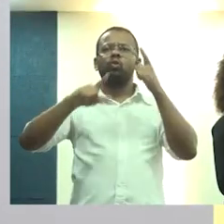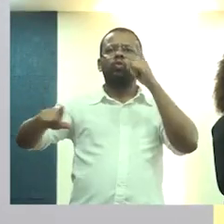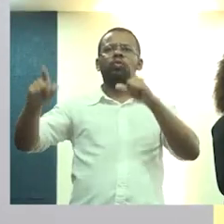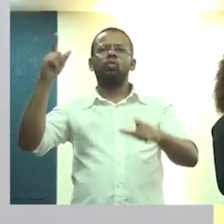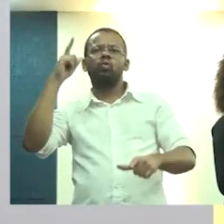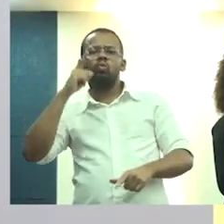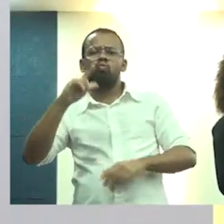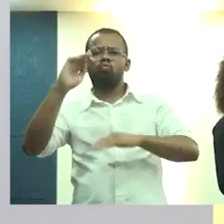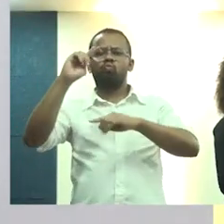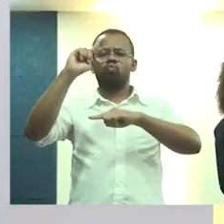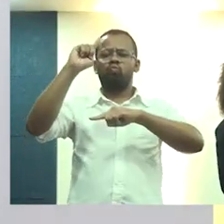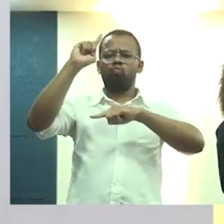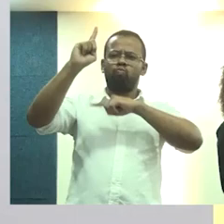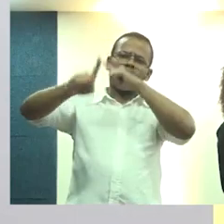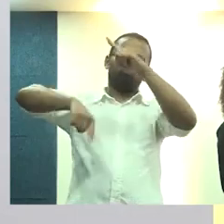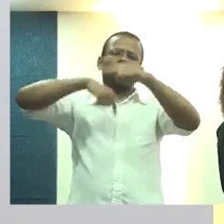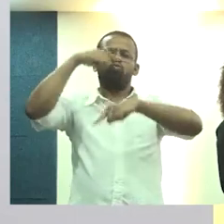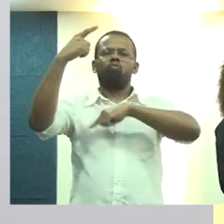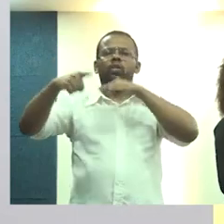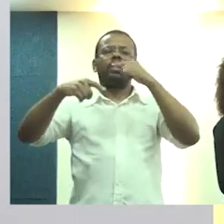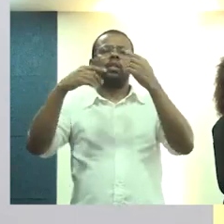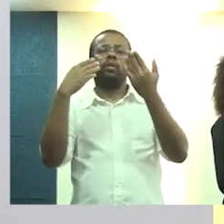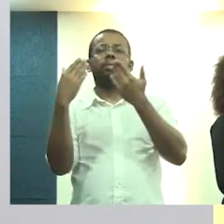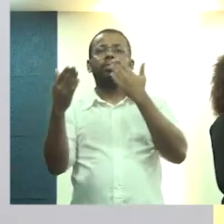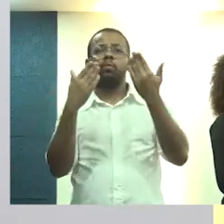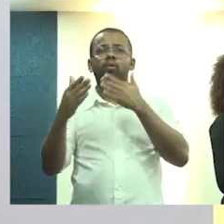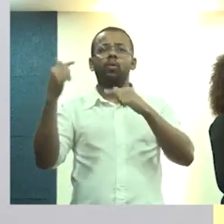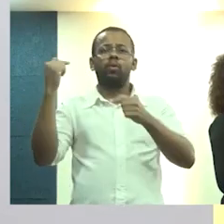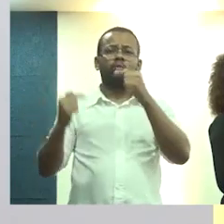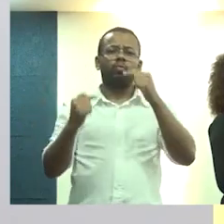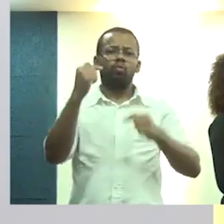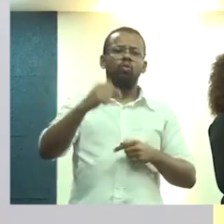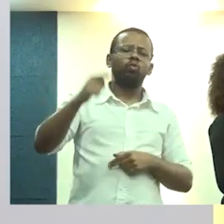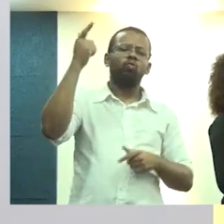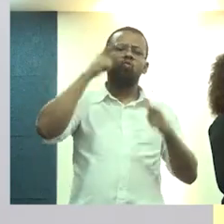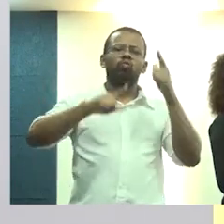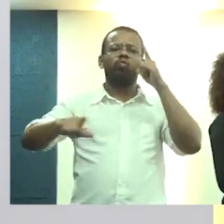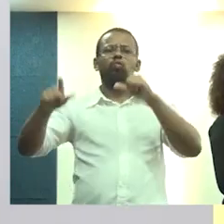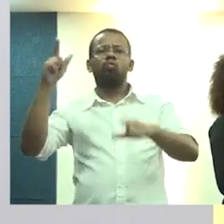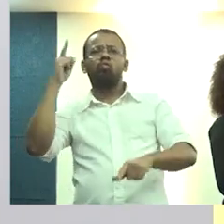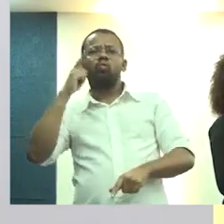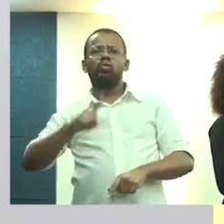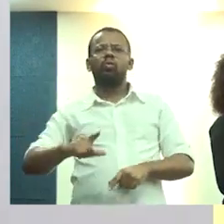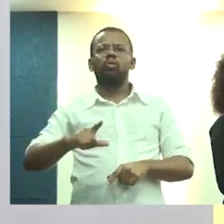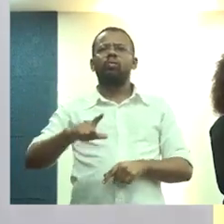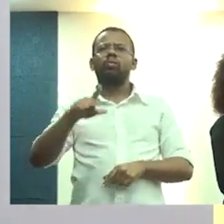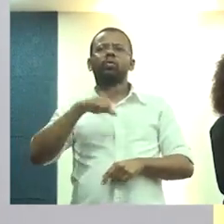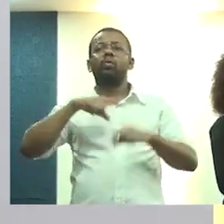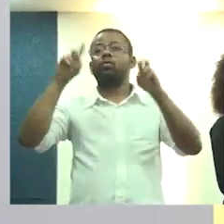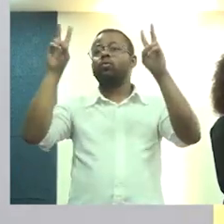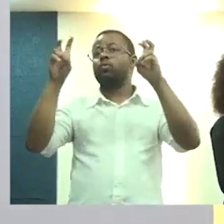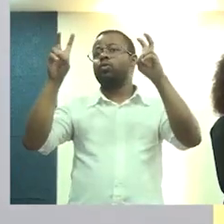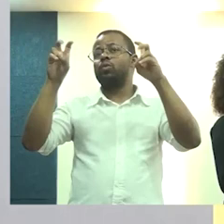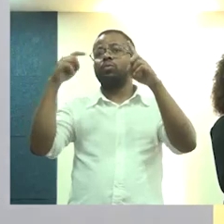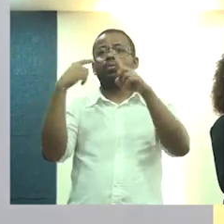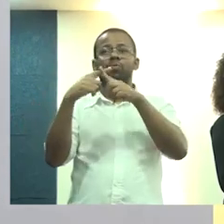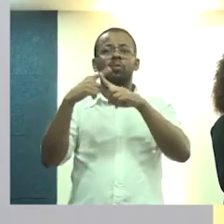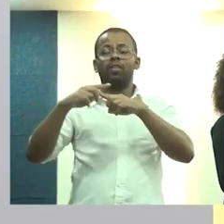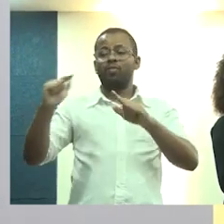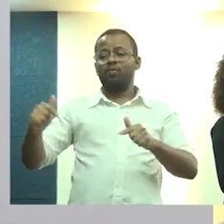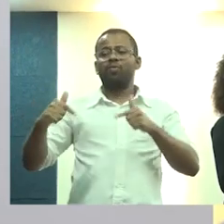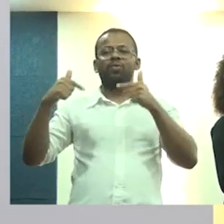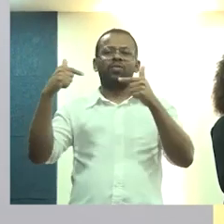gente consegue avançar nas discussões, avançar na política pública, avançar nos temas, porque é